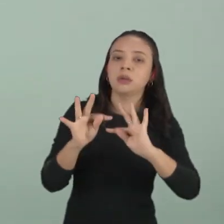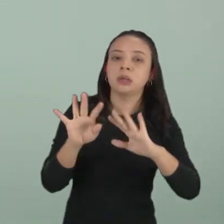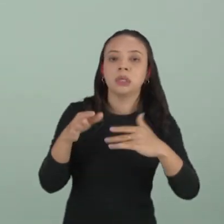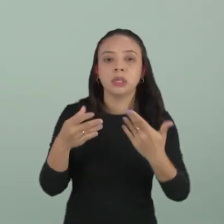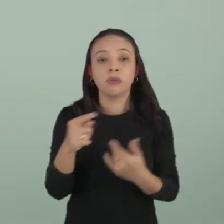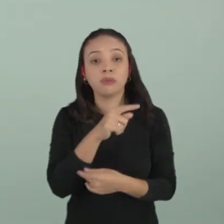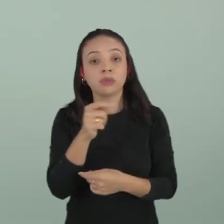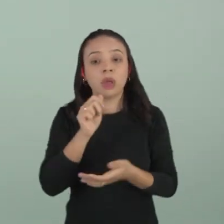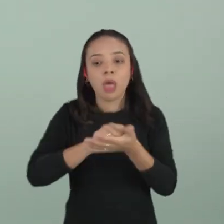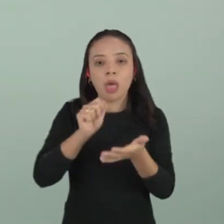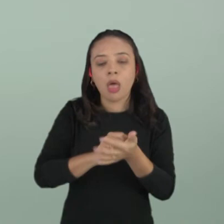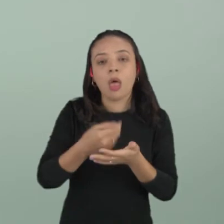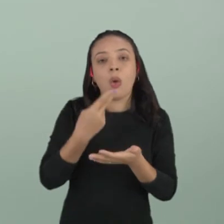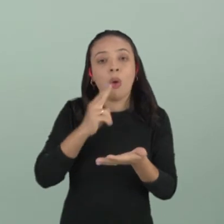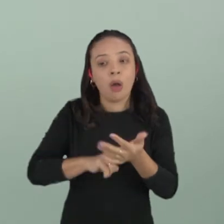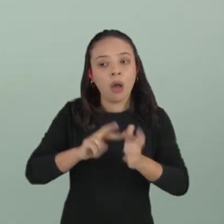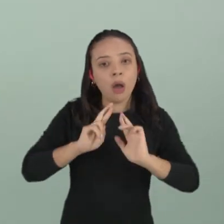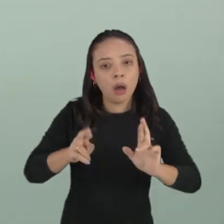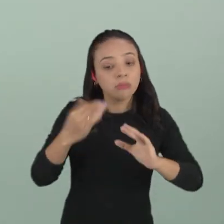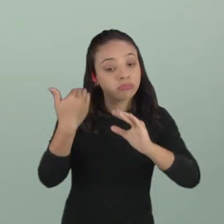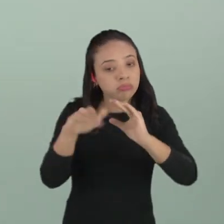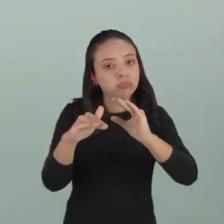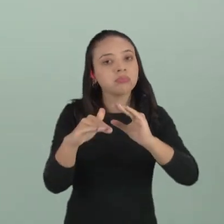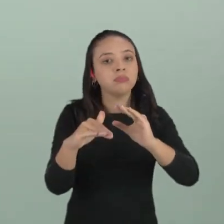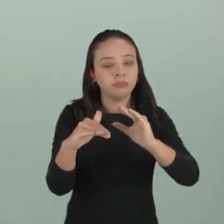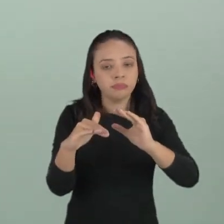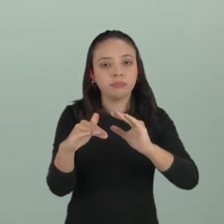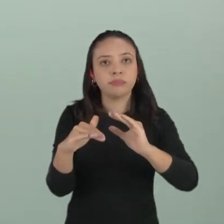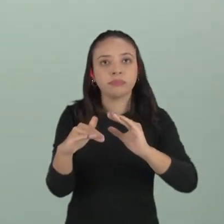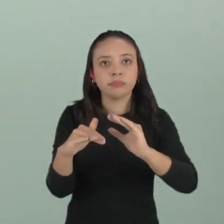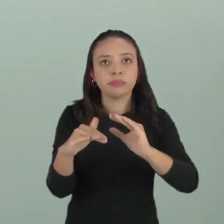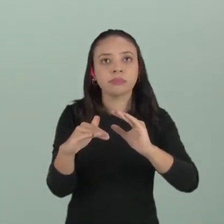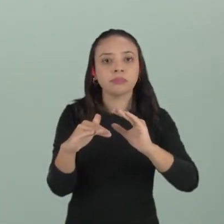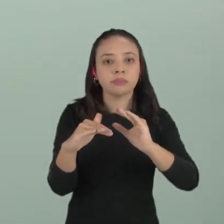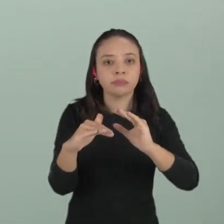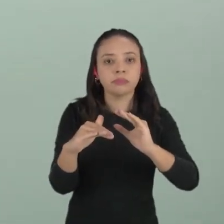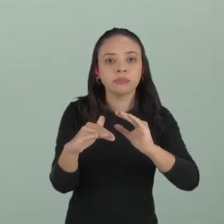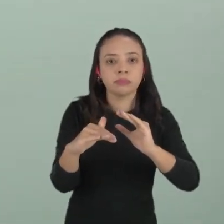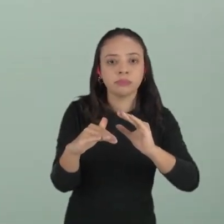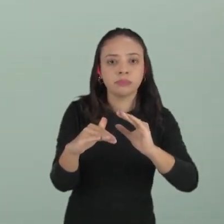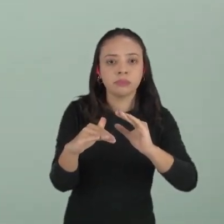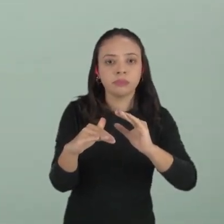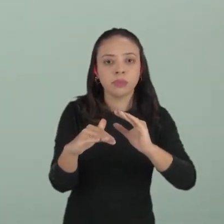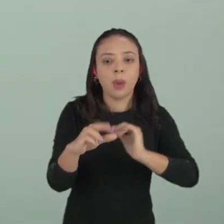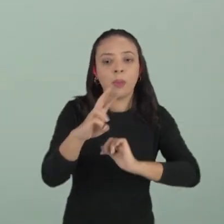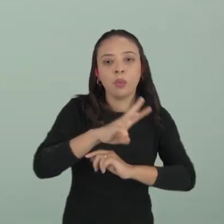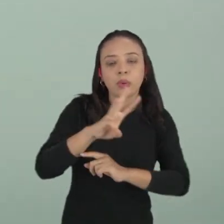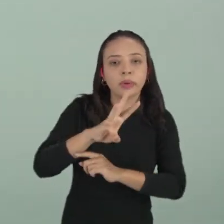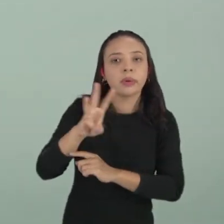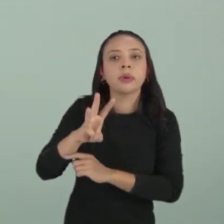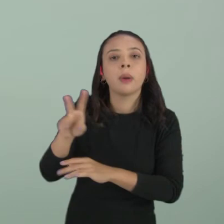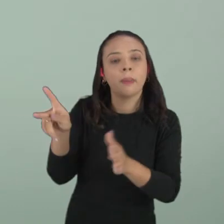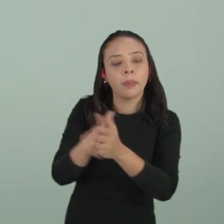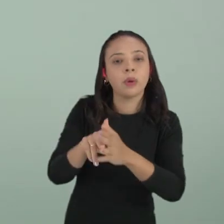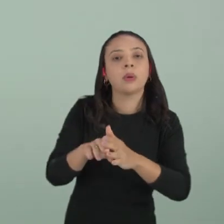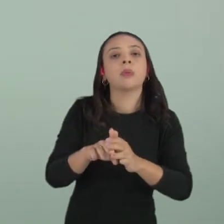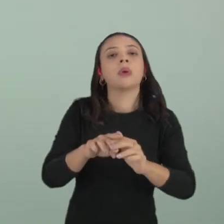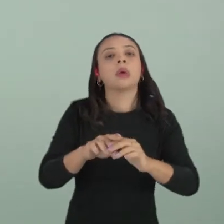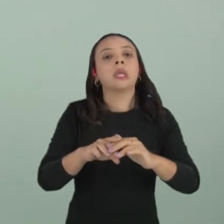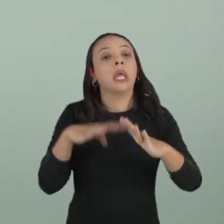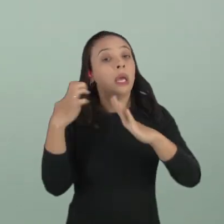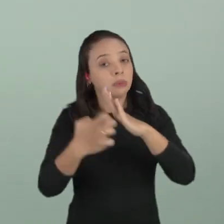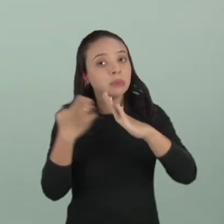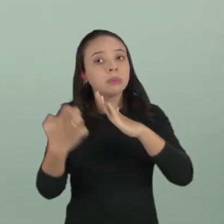escrever uma carta de reclamação por e-mail e enviar para o endereço eletrônico da empresa,